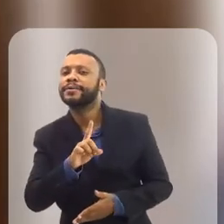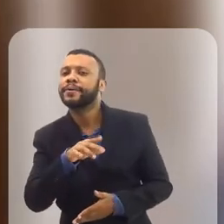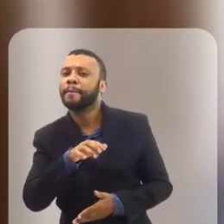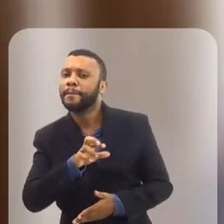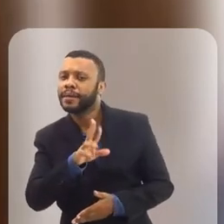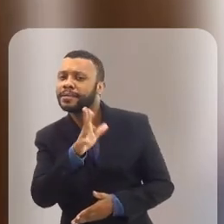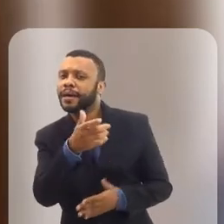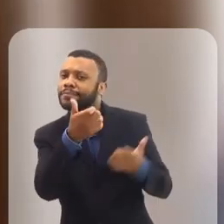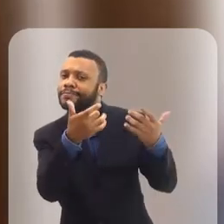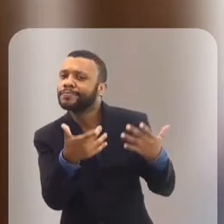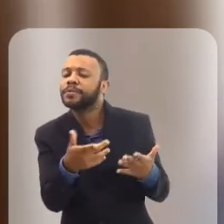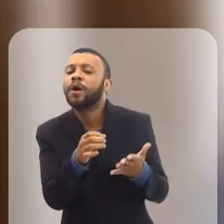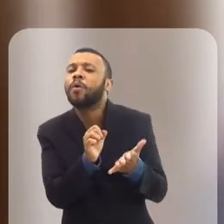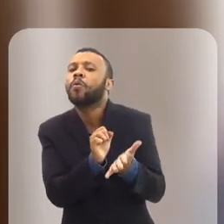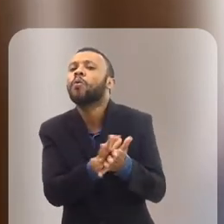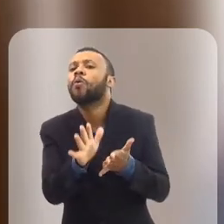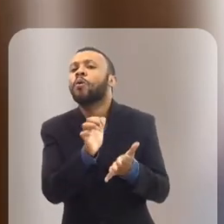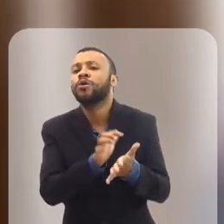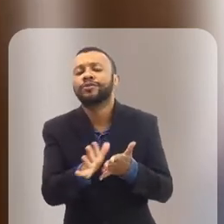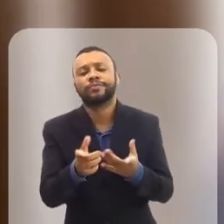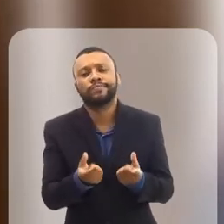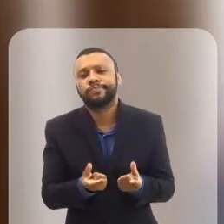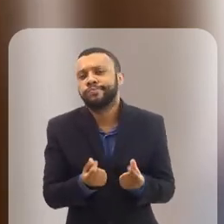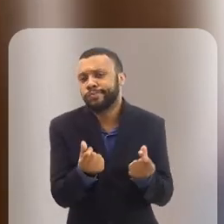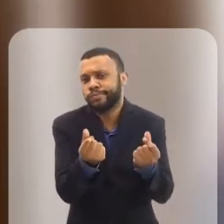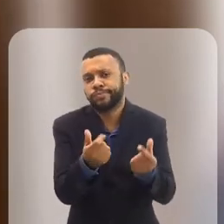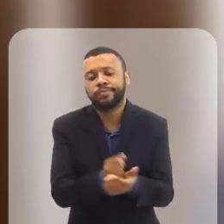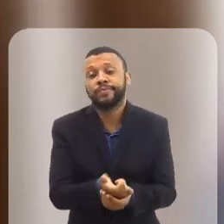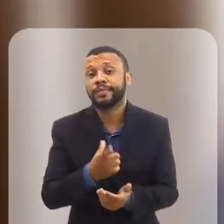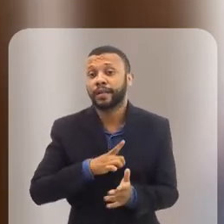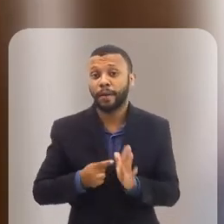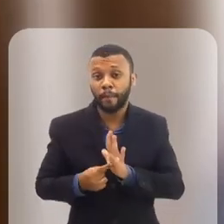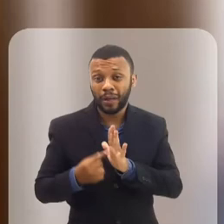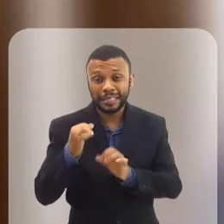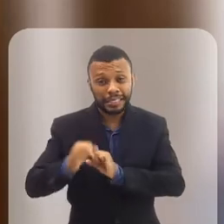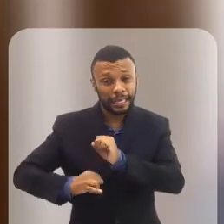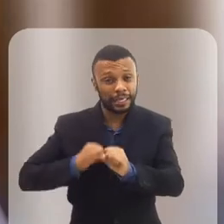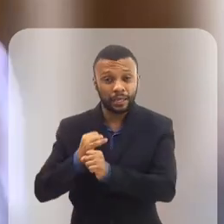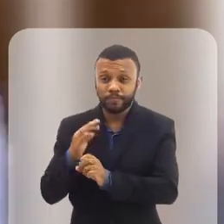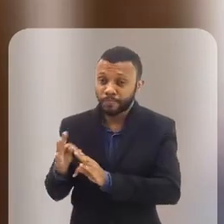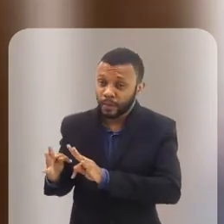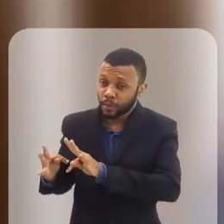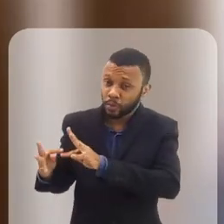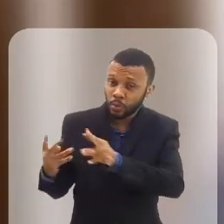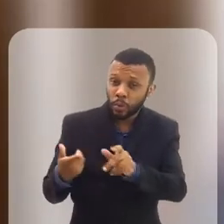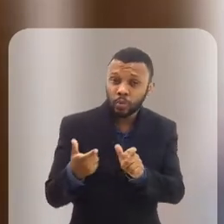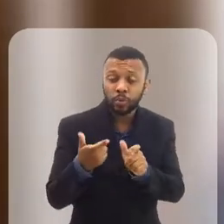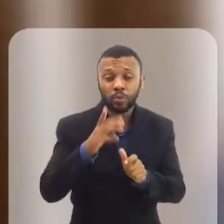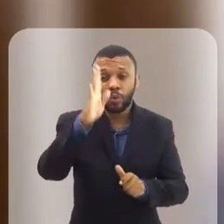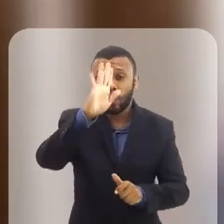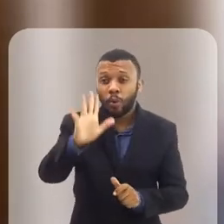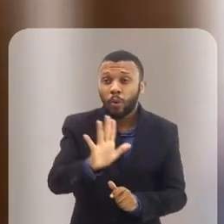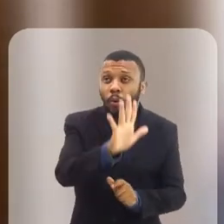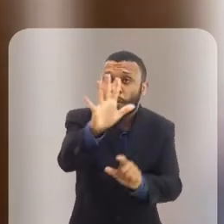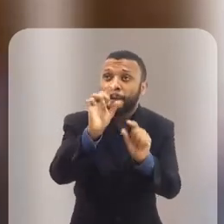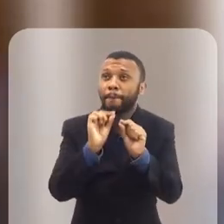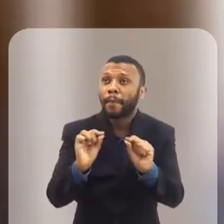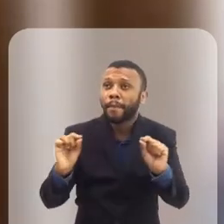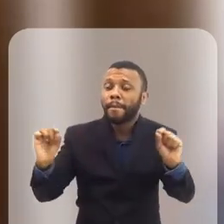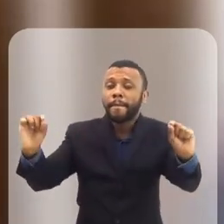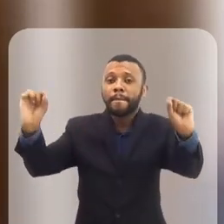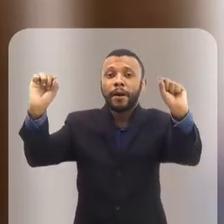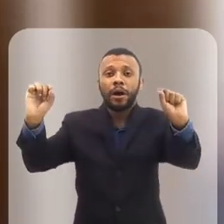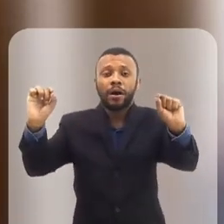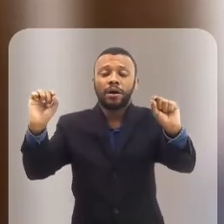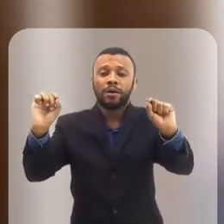mencionou que é o custo. O custo de você levar a internet para todos os lugares do Brasil. O Brasil é